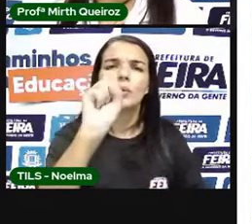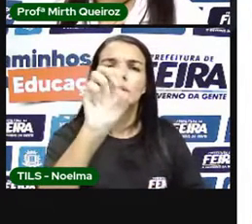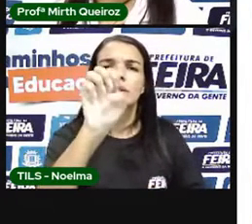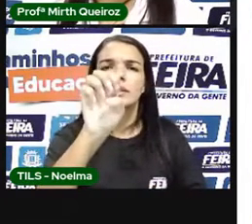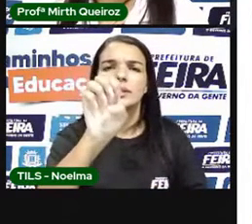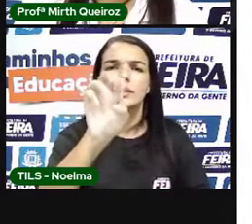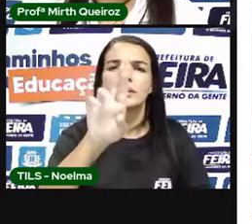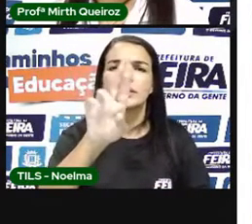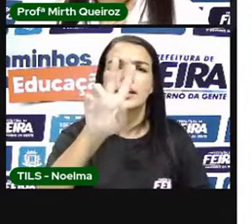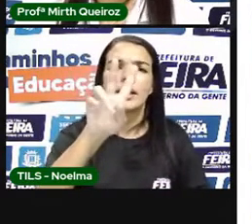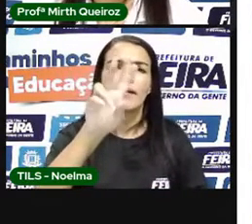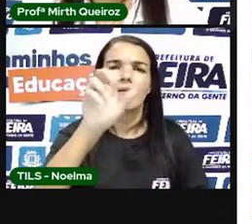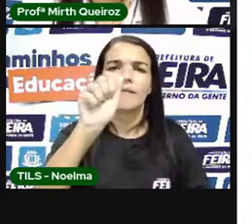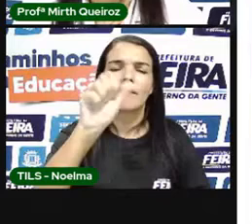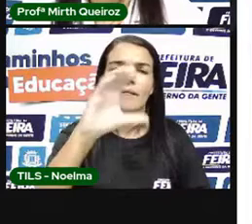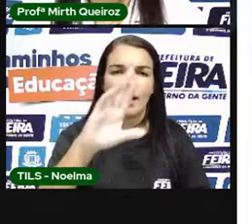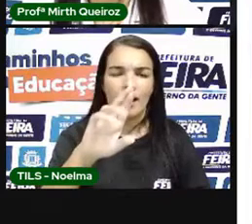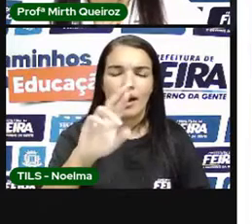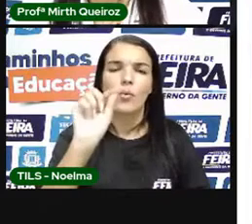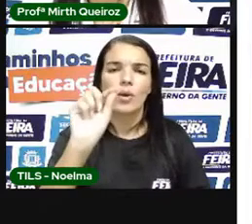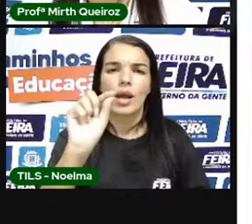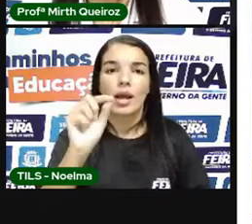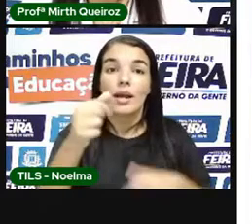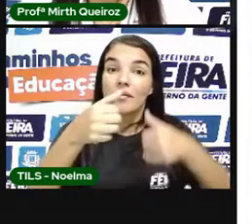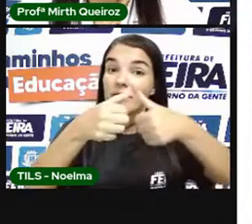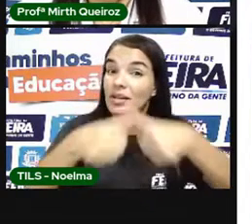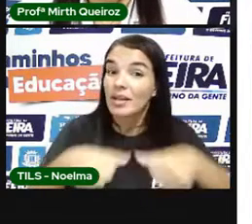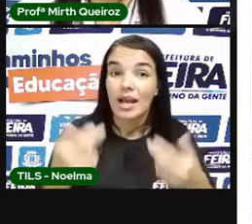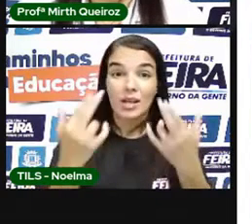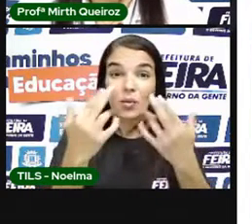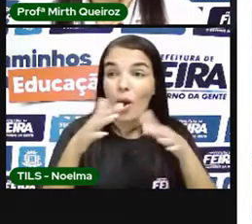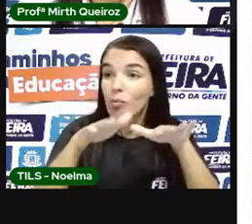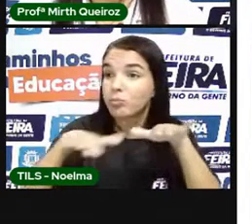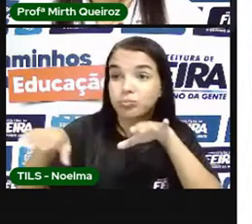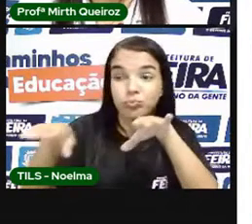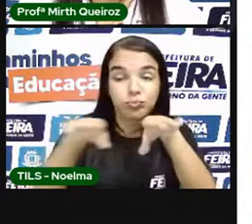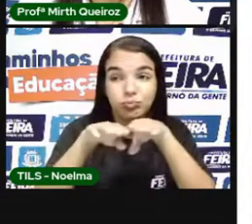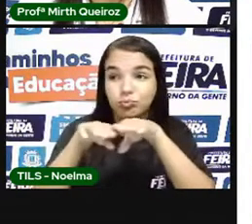Com que ele Permaneça Da mesma Forma Né? Então